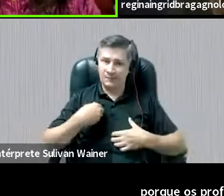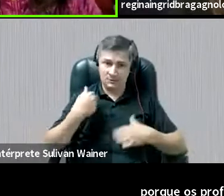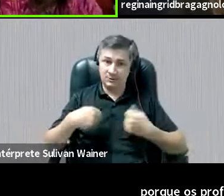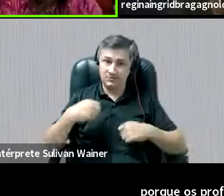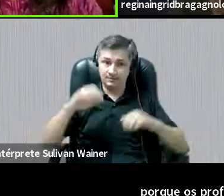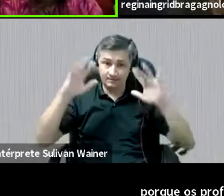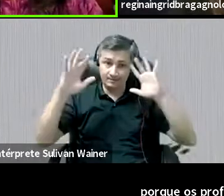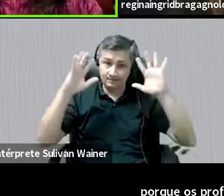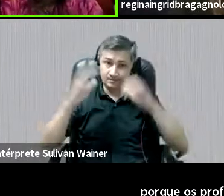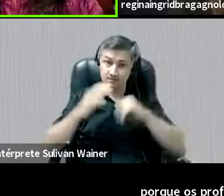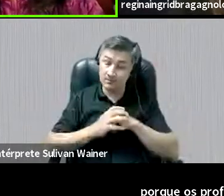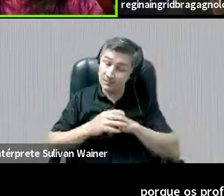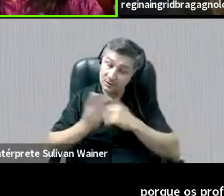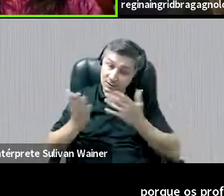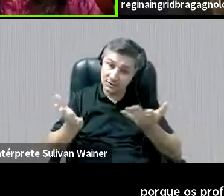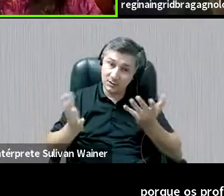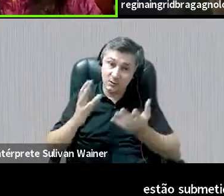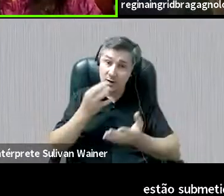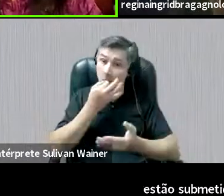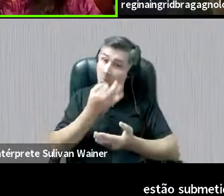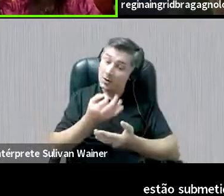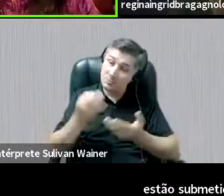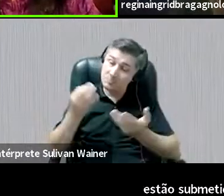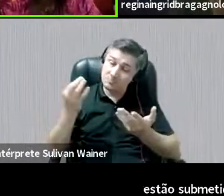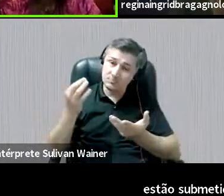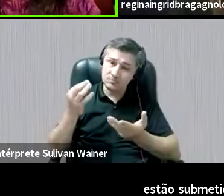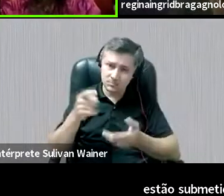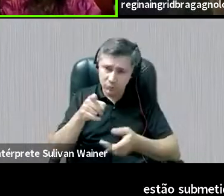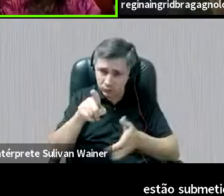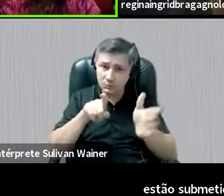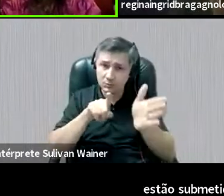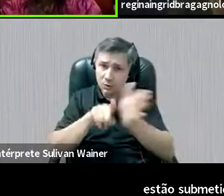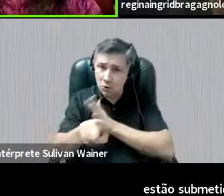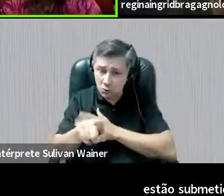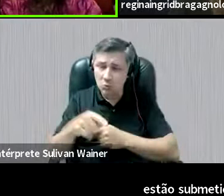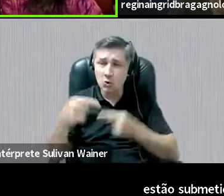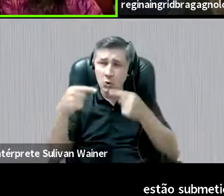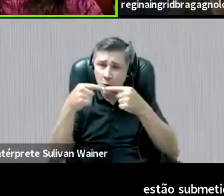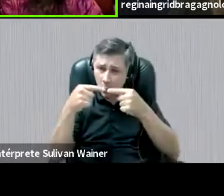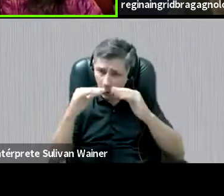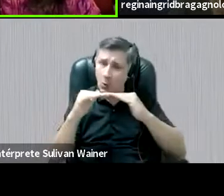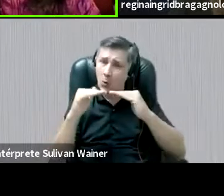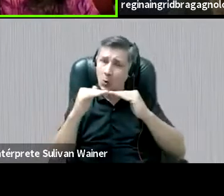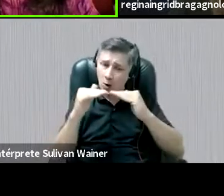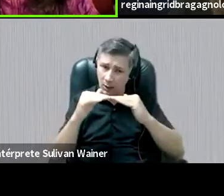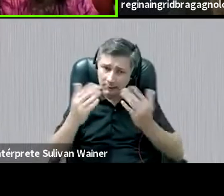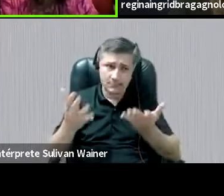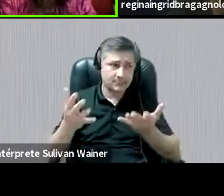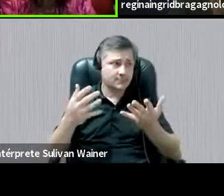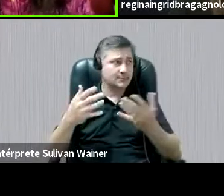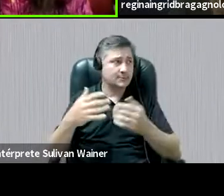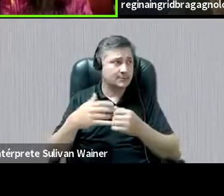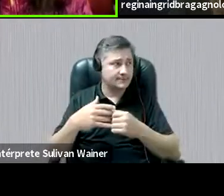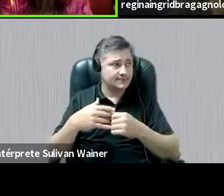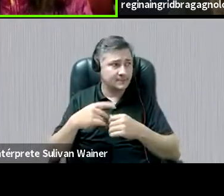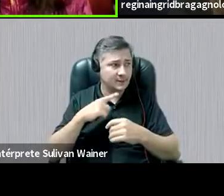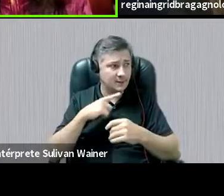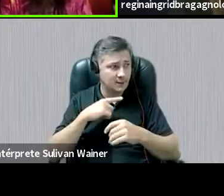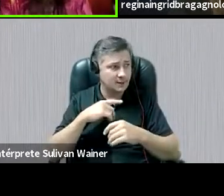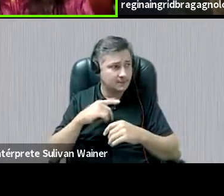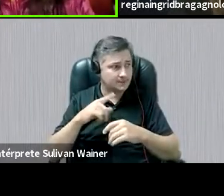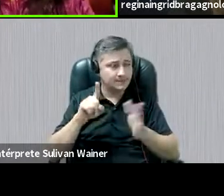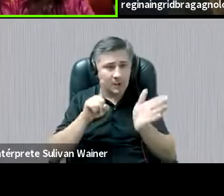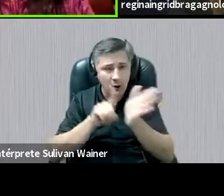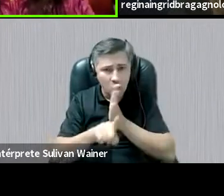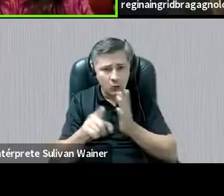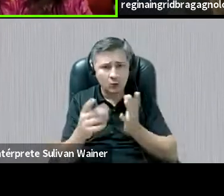Então, eu acho... Eu acolho muito essa tua pergunta e digo que, né? Eu acolho demais também o modo